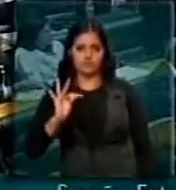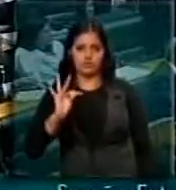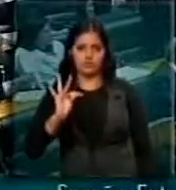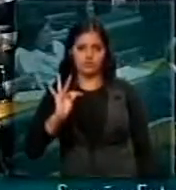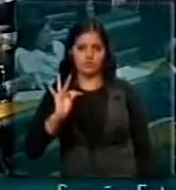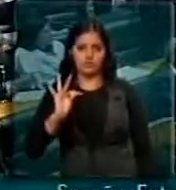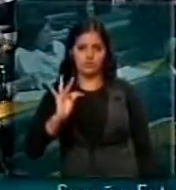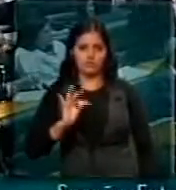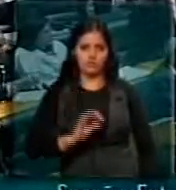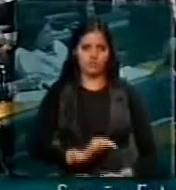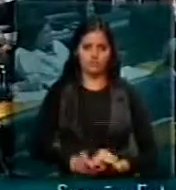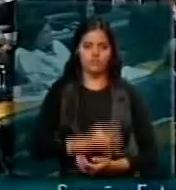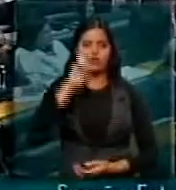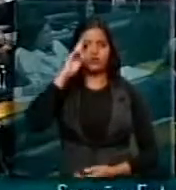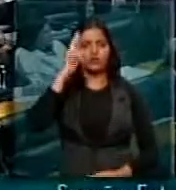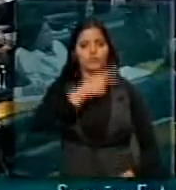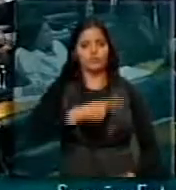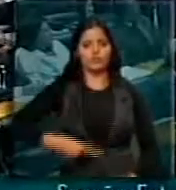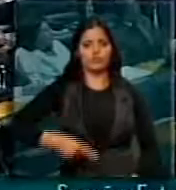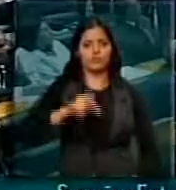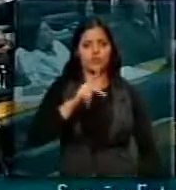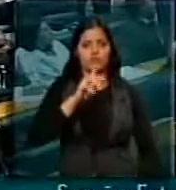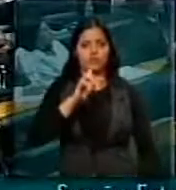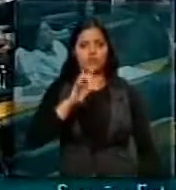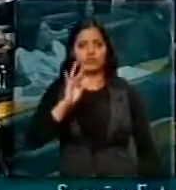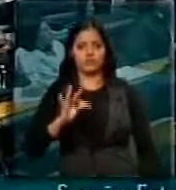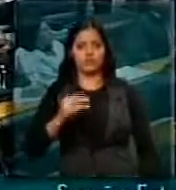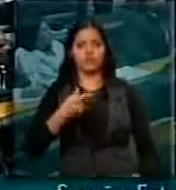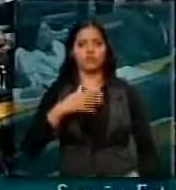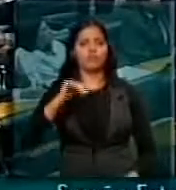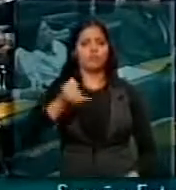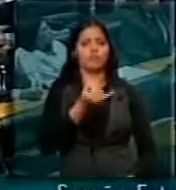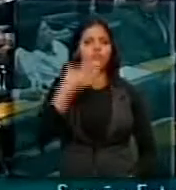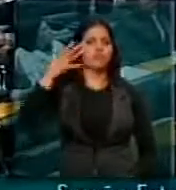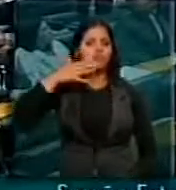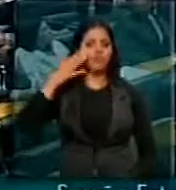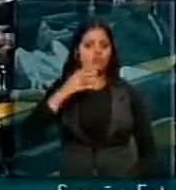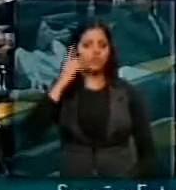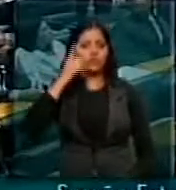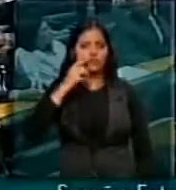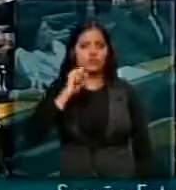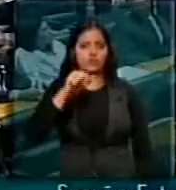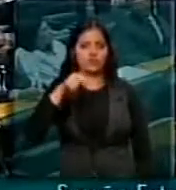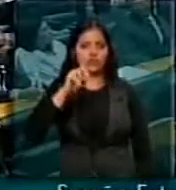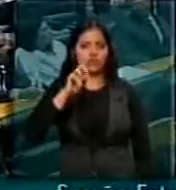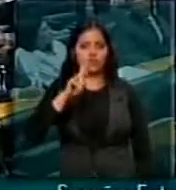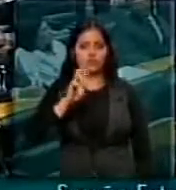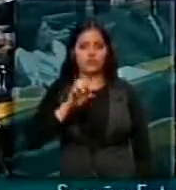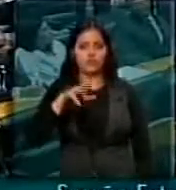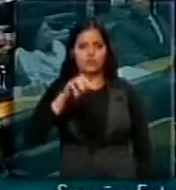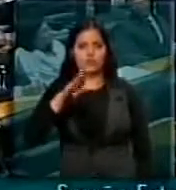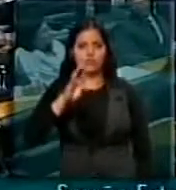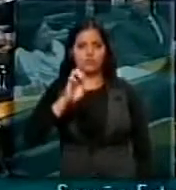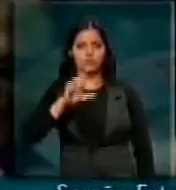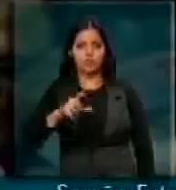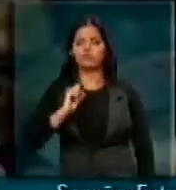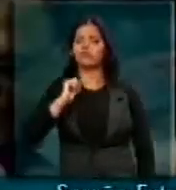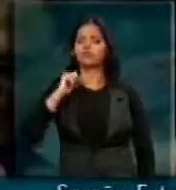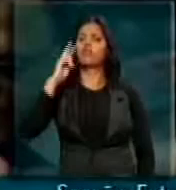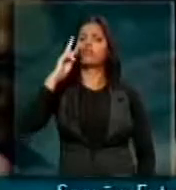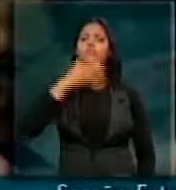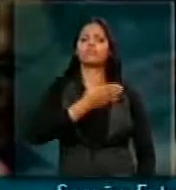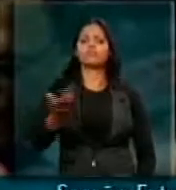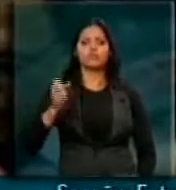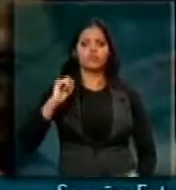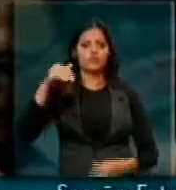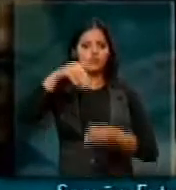PDT. Senhor presidente, o PDT aproveitando inclusive o pronunciamento do deputado Sandro Mabel, lembra que se não votarmos aqui esse